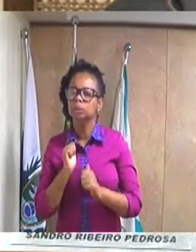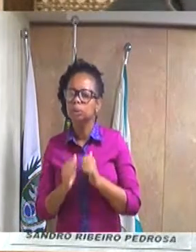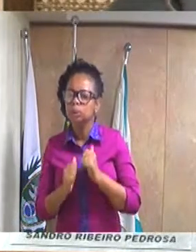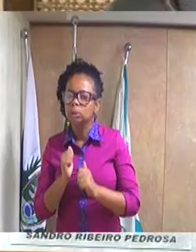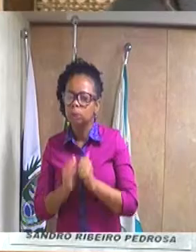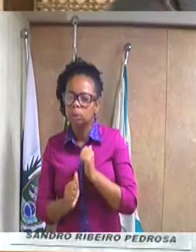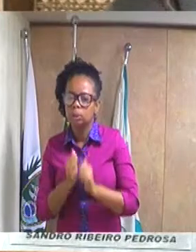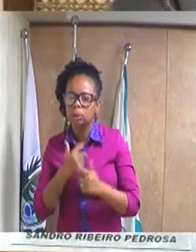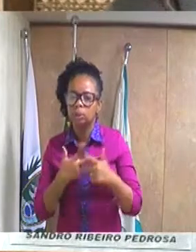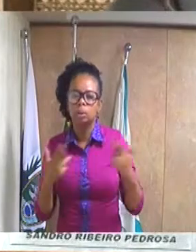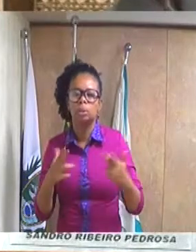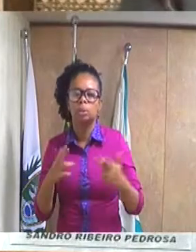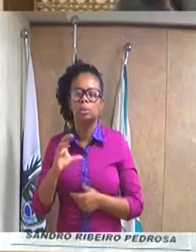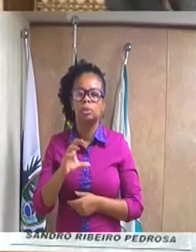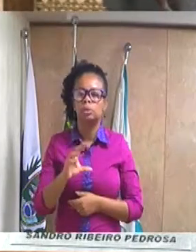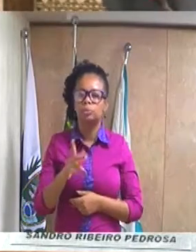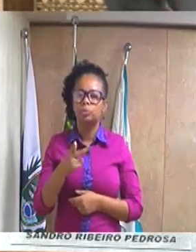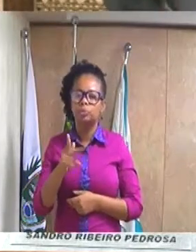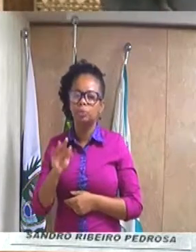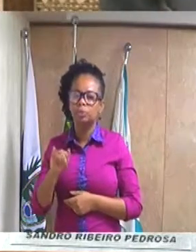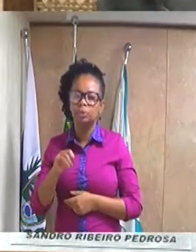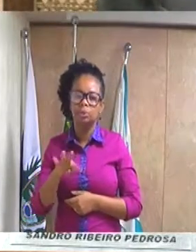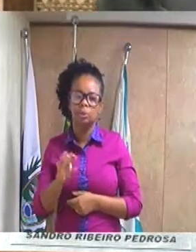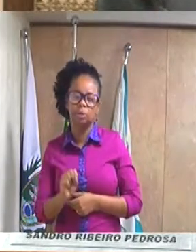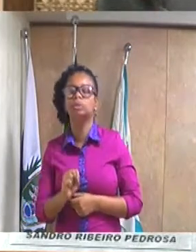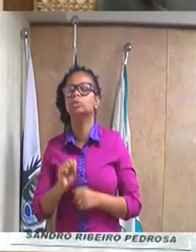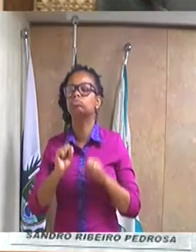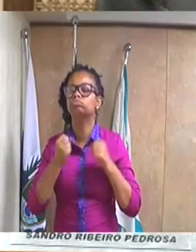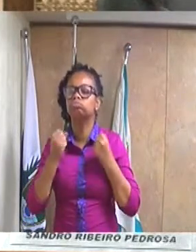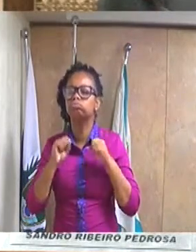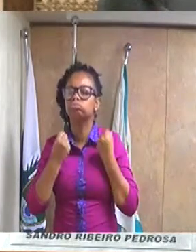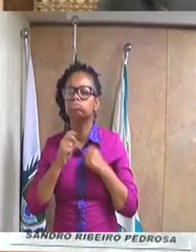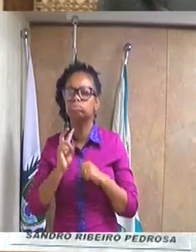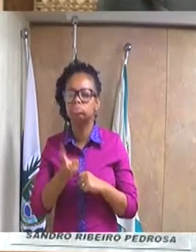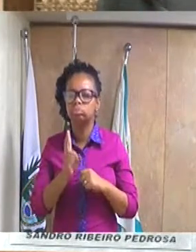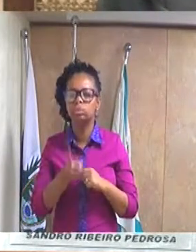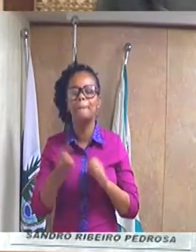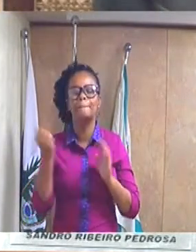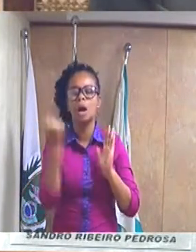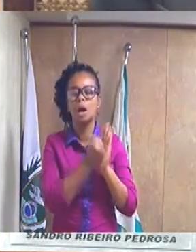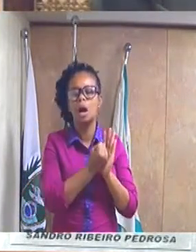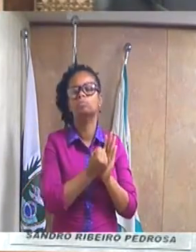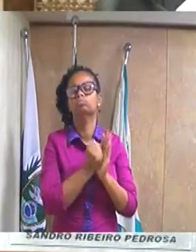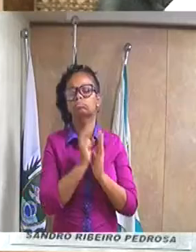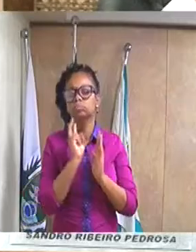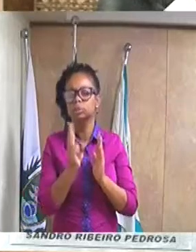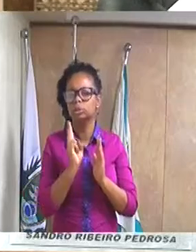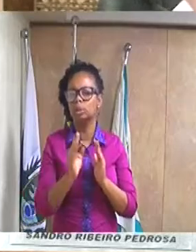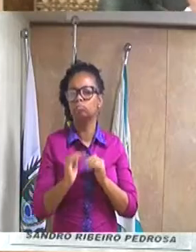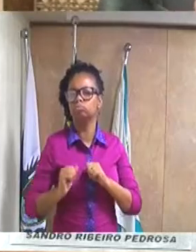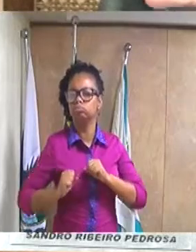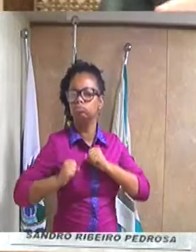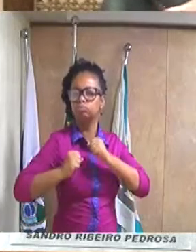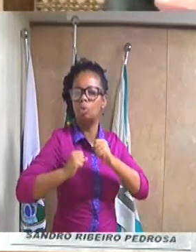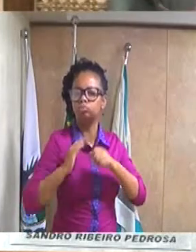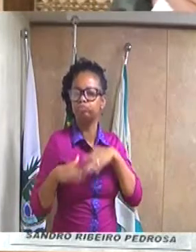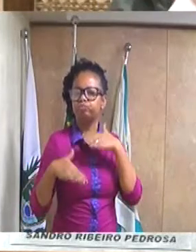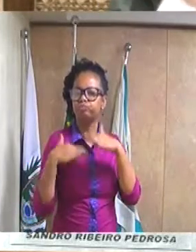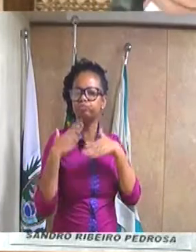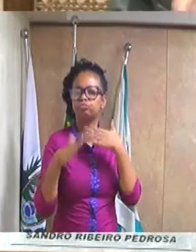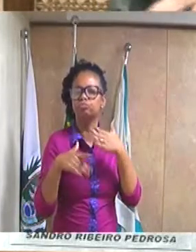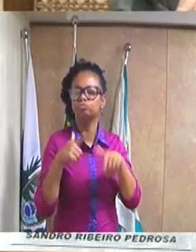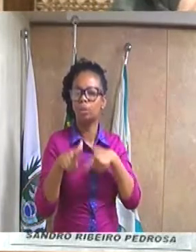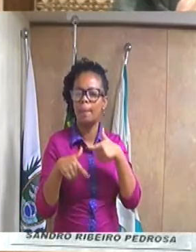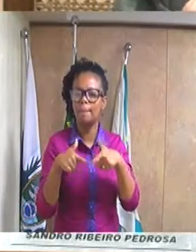trajetória profissional, marcada pela superação dos próprios limites, dedicação ao treinamento,